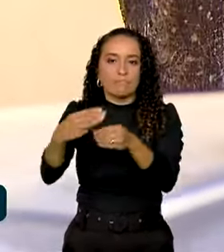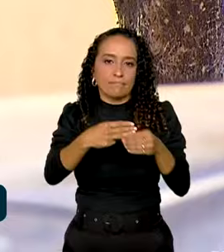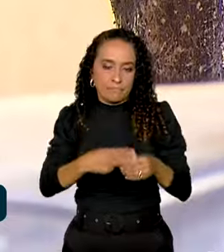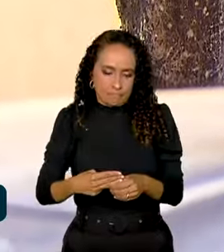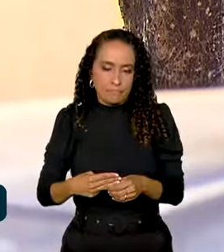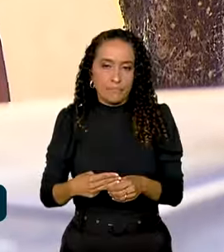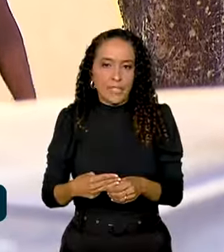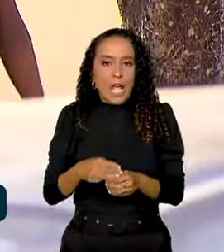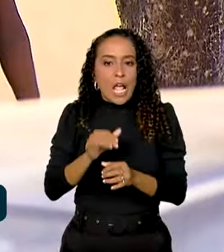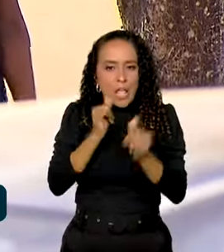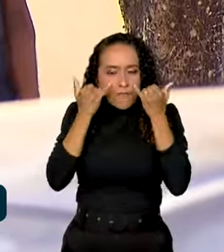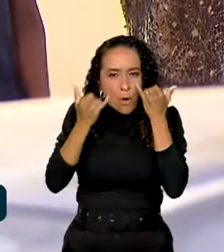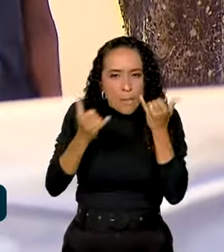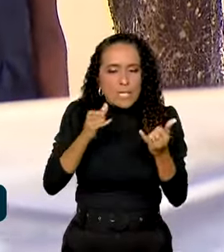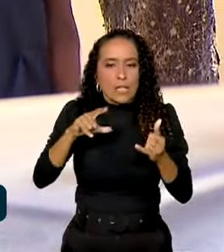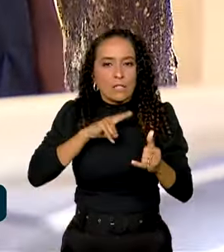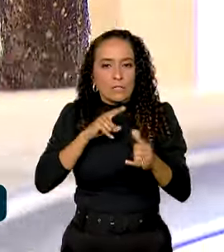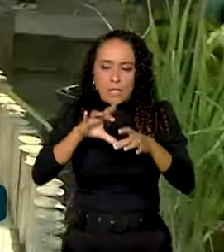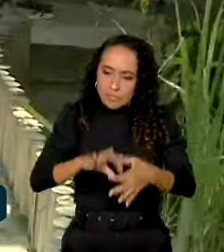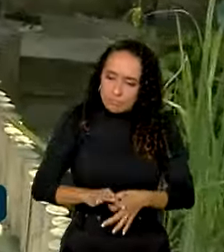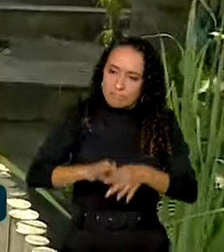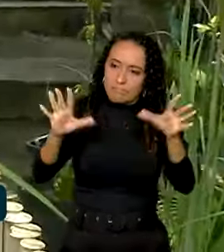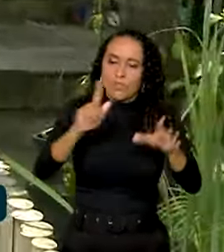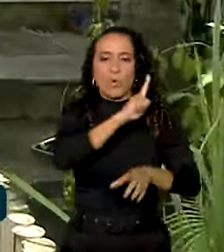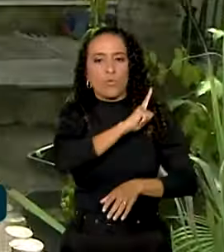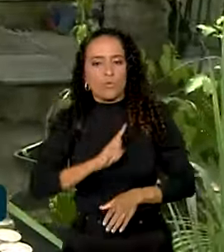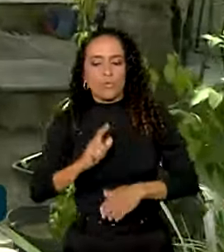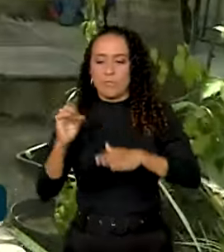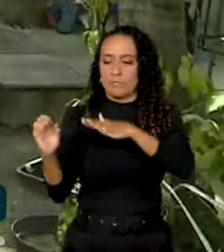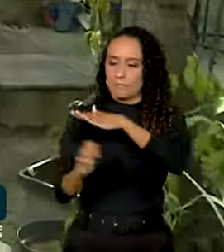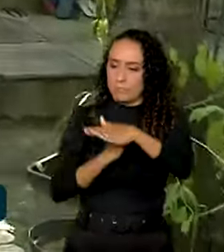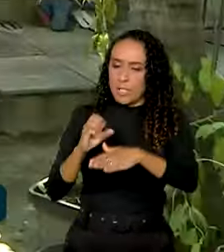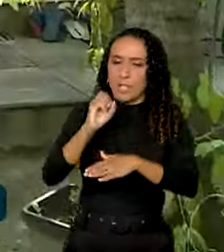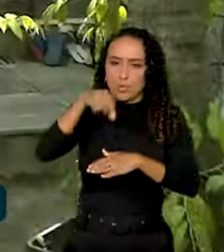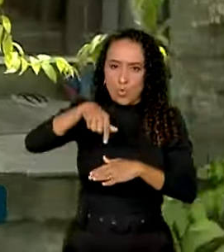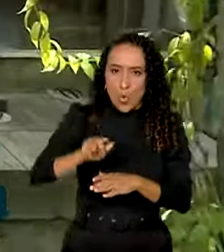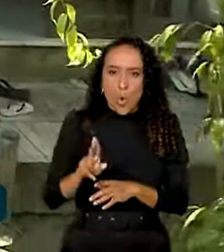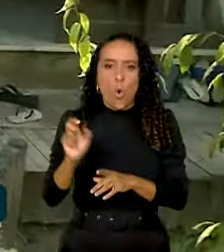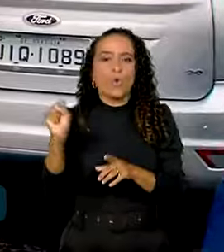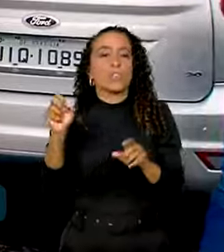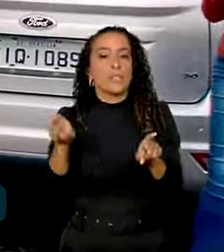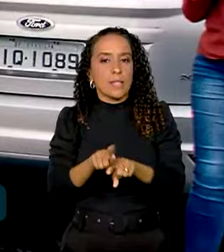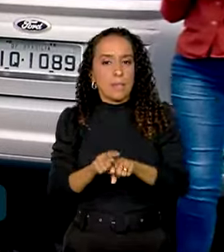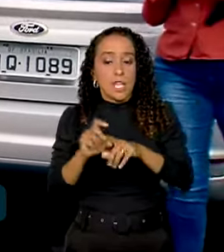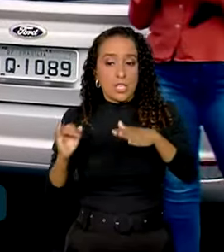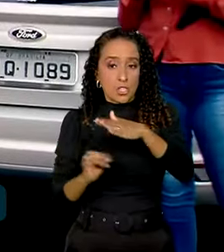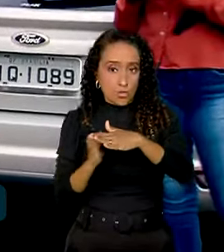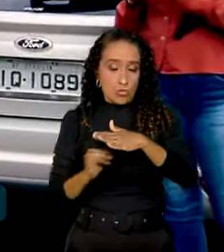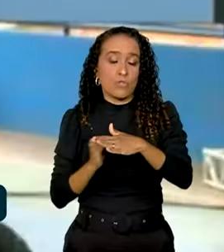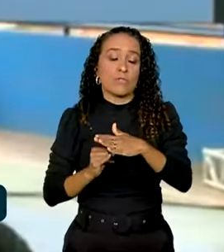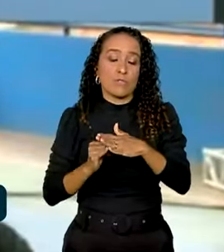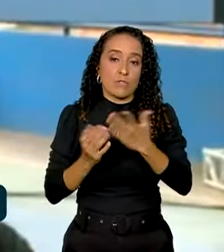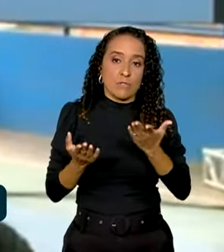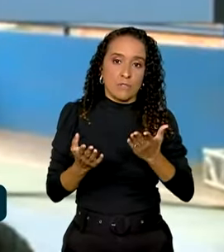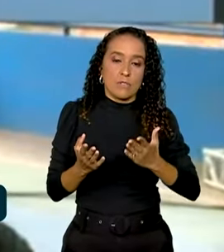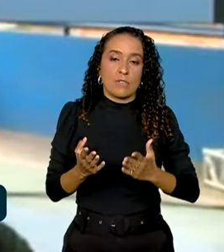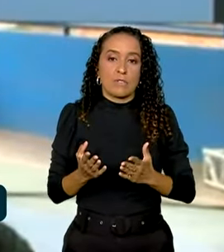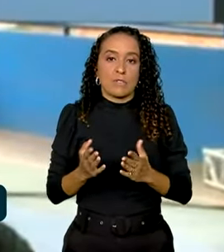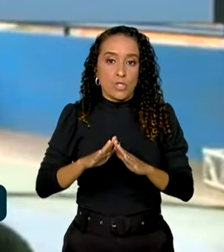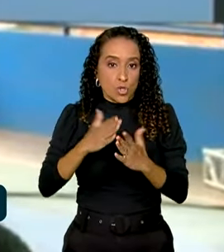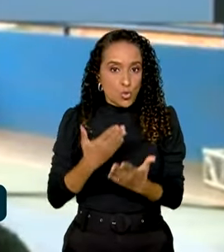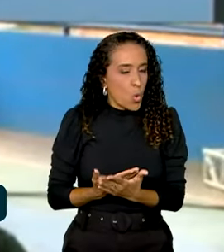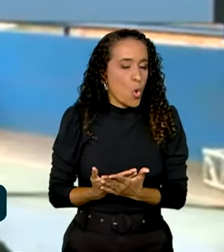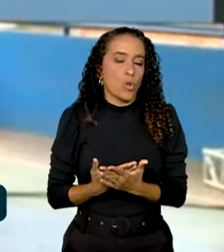Os dados estão à disposição de governos, empresas, ONGs e de instituições acadêmicas. Em que a gente